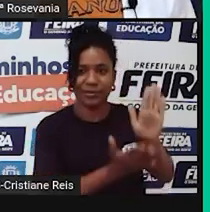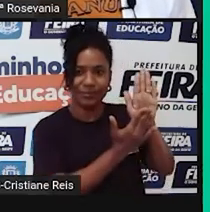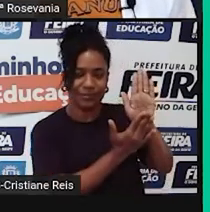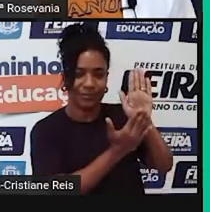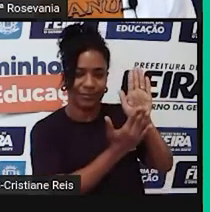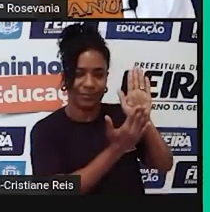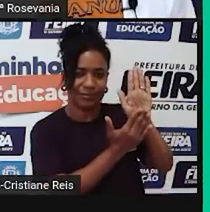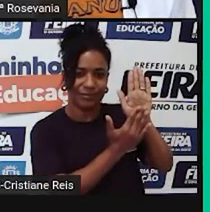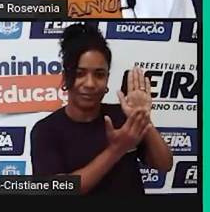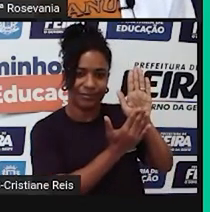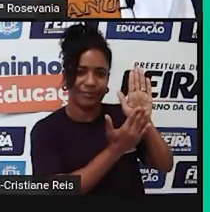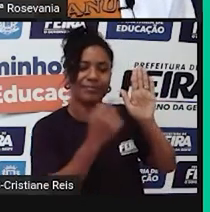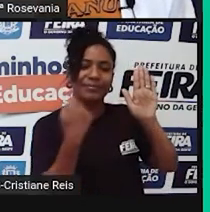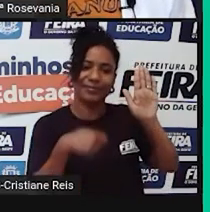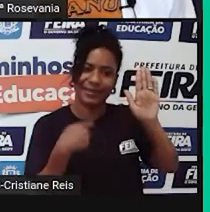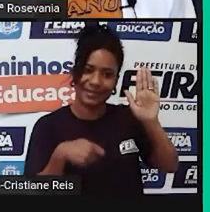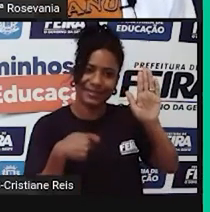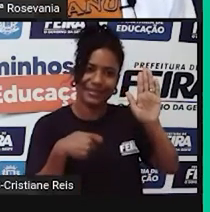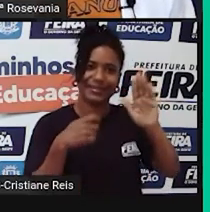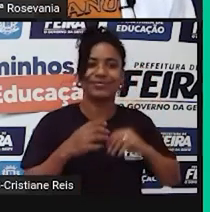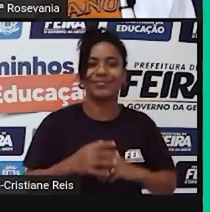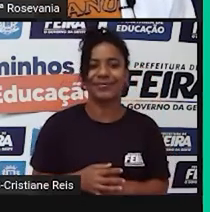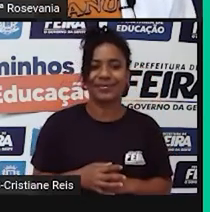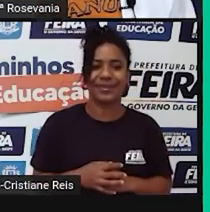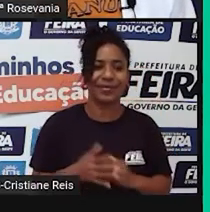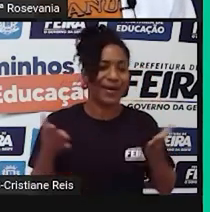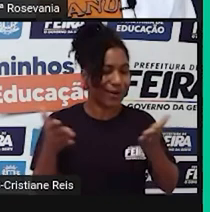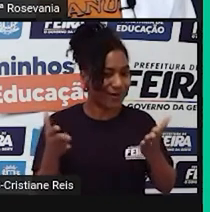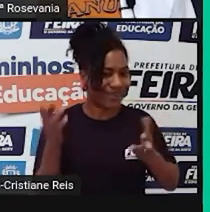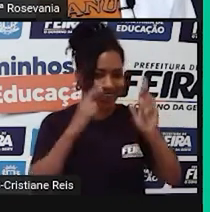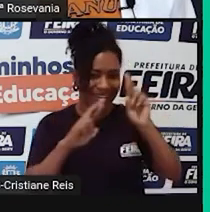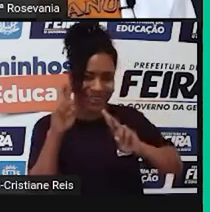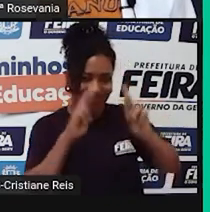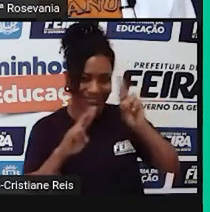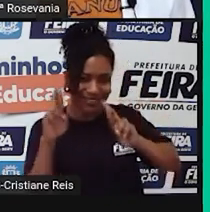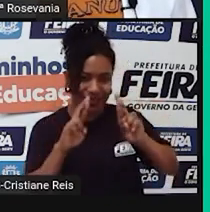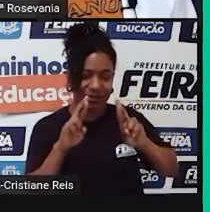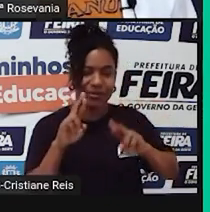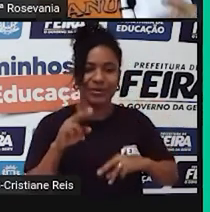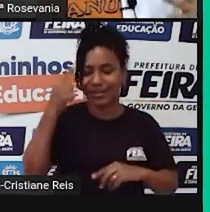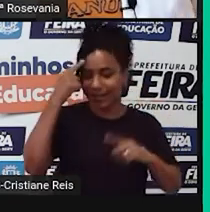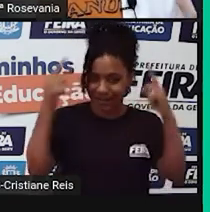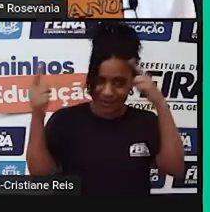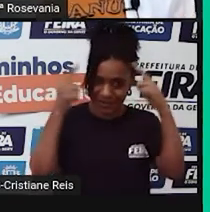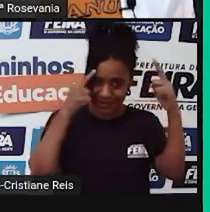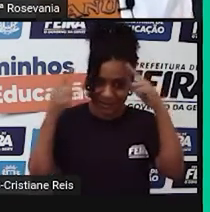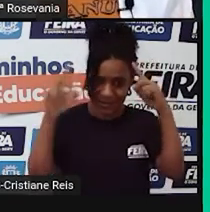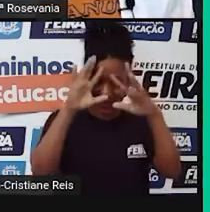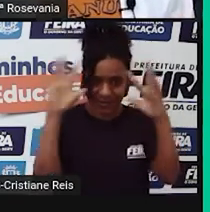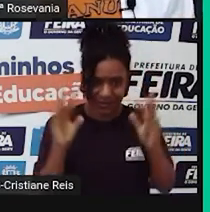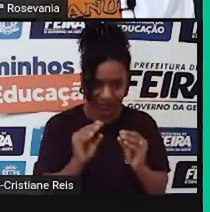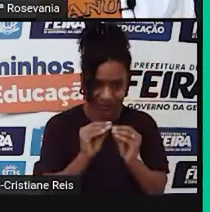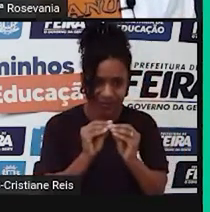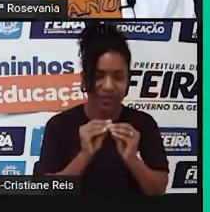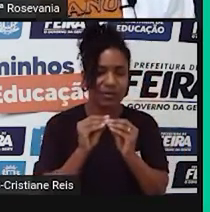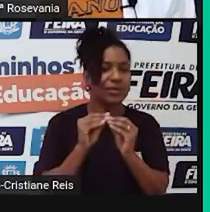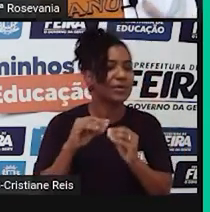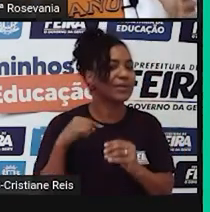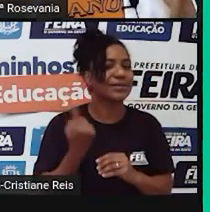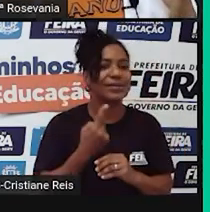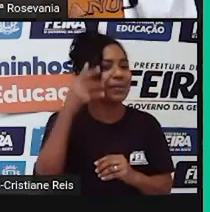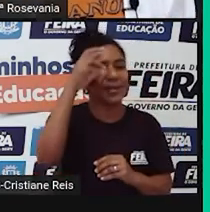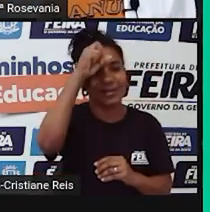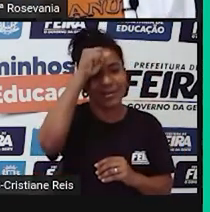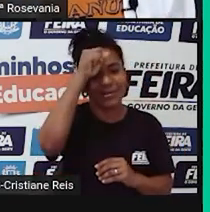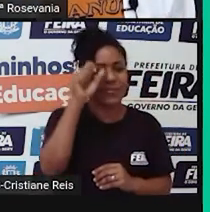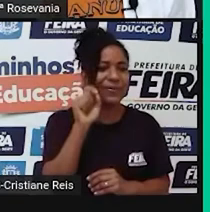verdadeiras, né, que coisa aí. Então, a nossa revisão, só para vocês entenderem, as ideias principais trabalhadas de hoje é que o